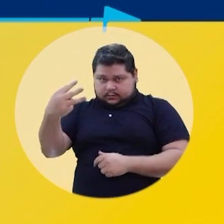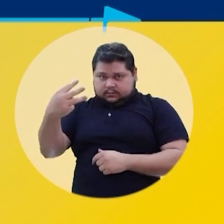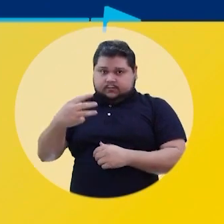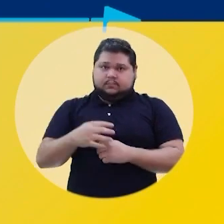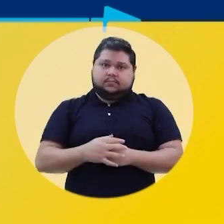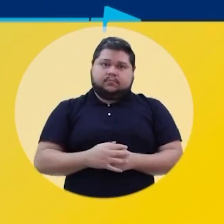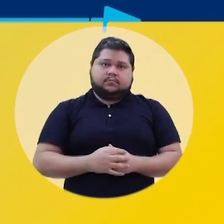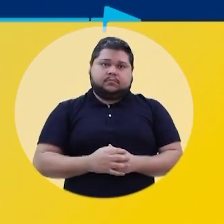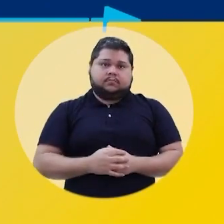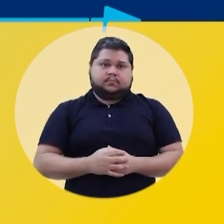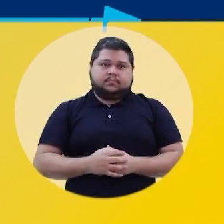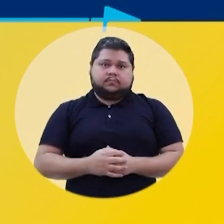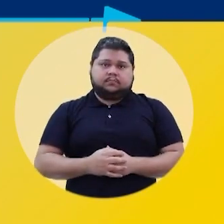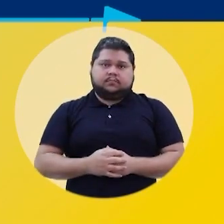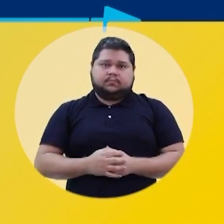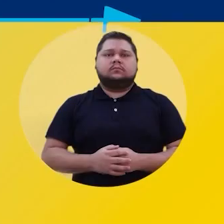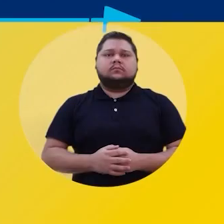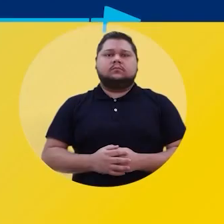2333.